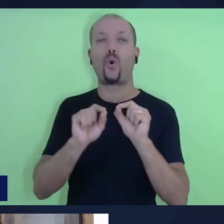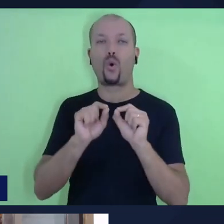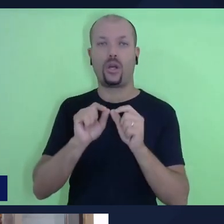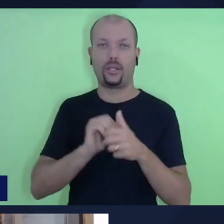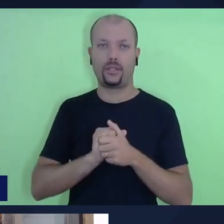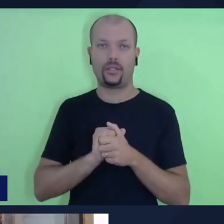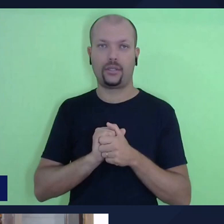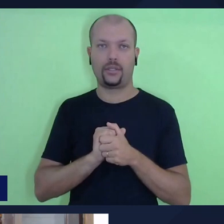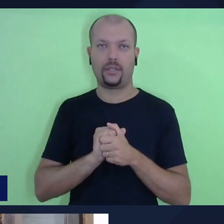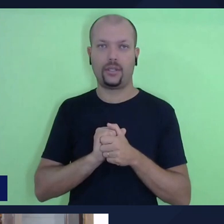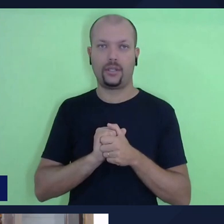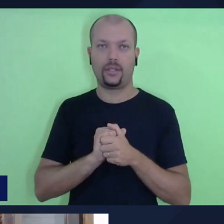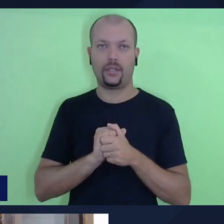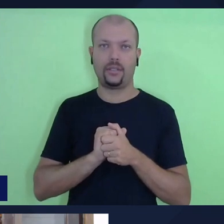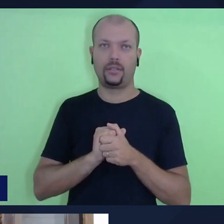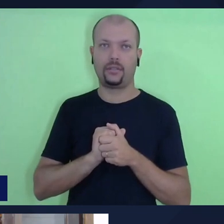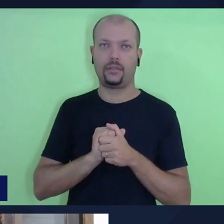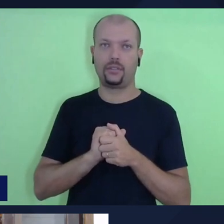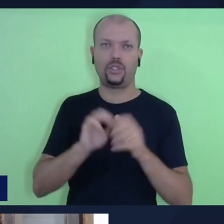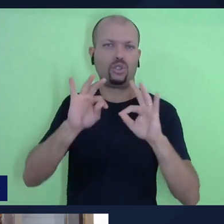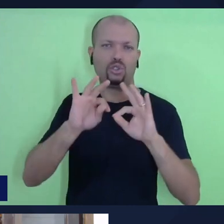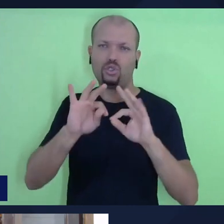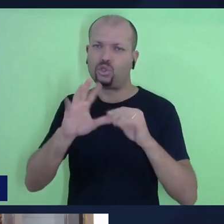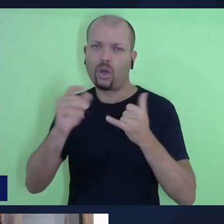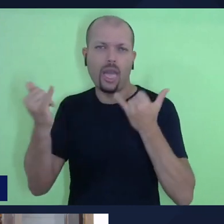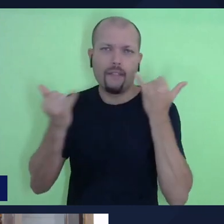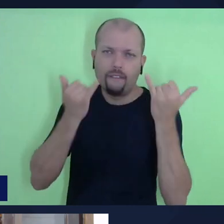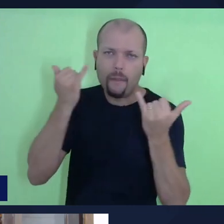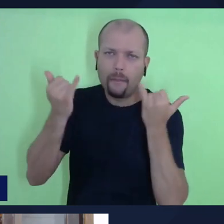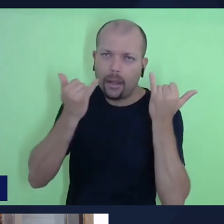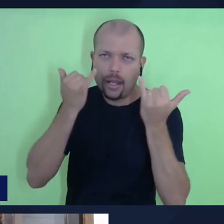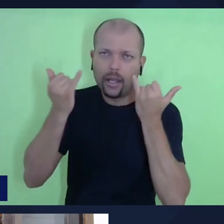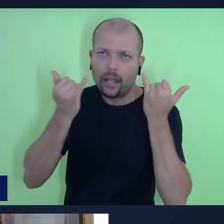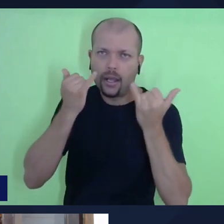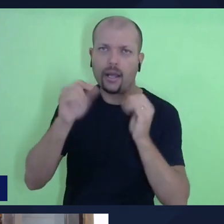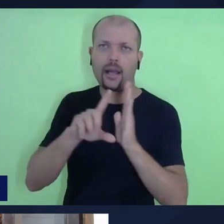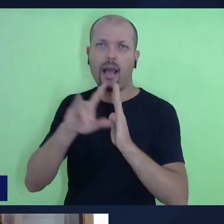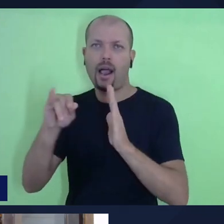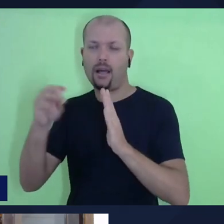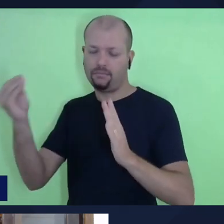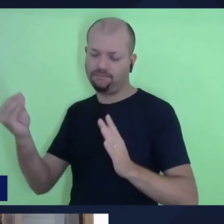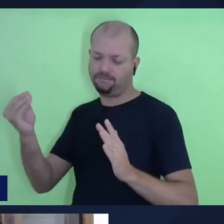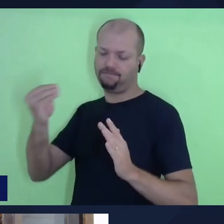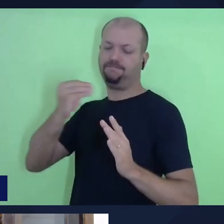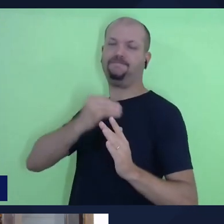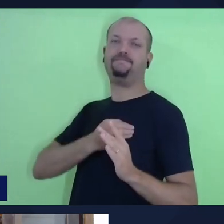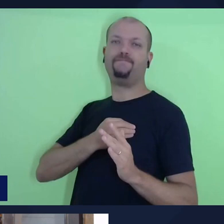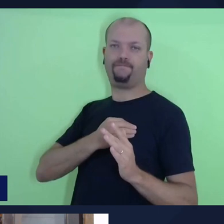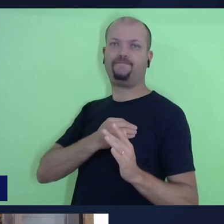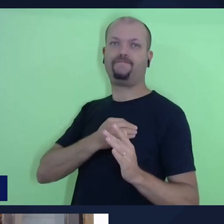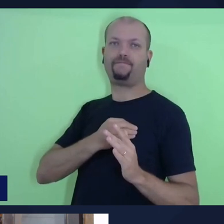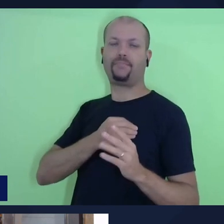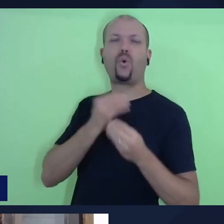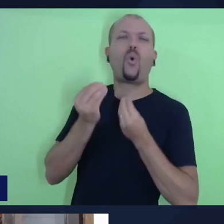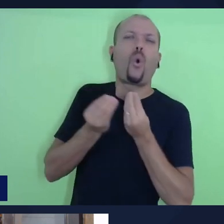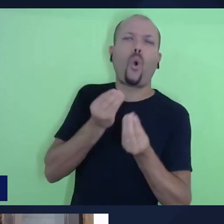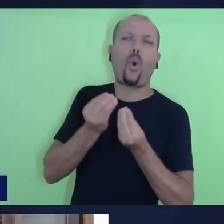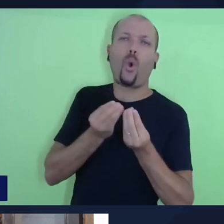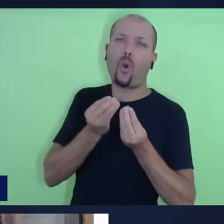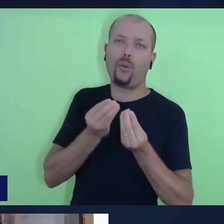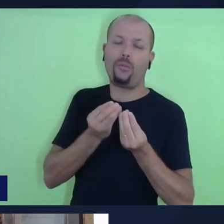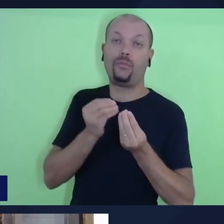imprimir no nosso coração a lei dele, pagando o preço pelo dano que nós causamos.